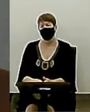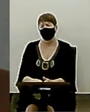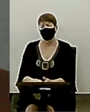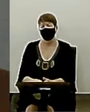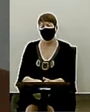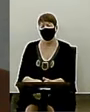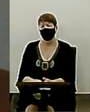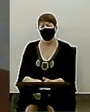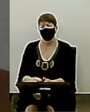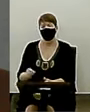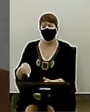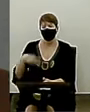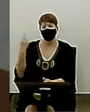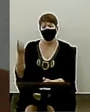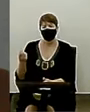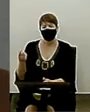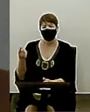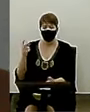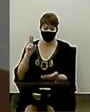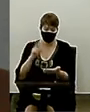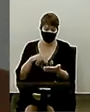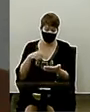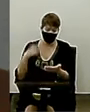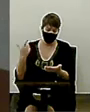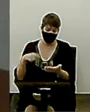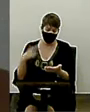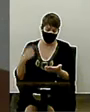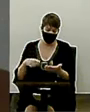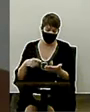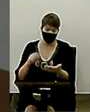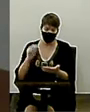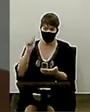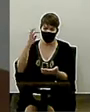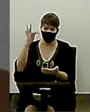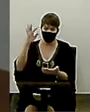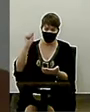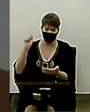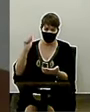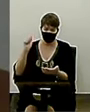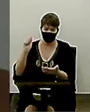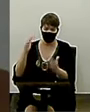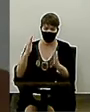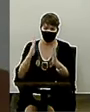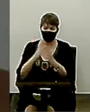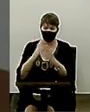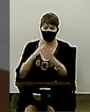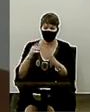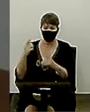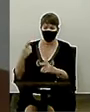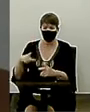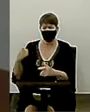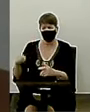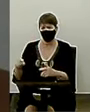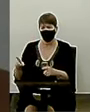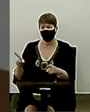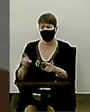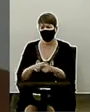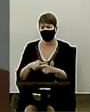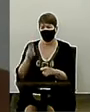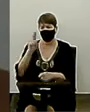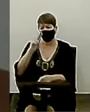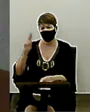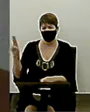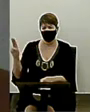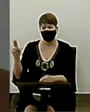E depois eu li de novo o nome dele nas atas da igreja de Rubiataba. E li de novo o nome dele nas atas da igreja de